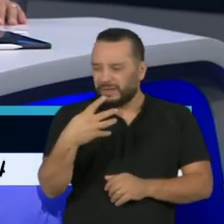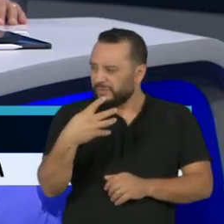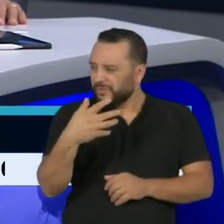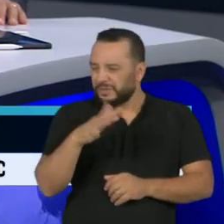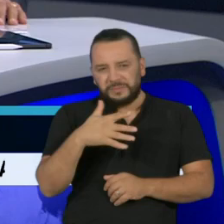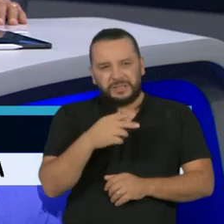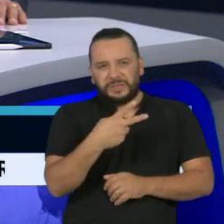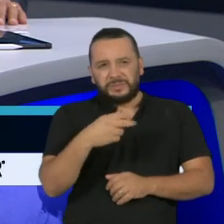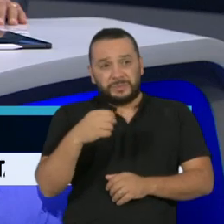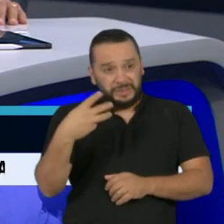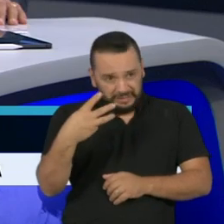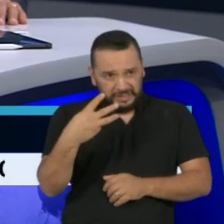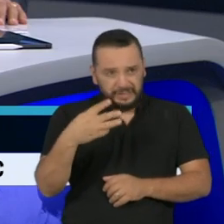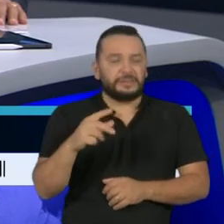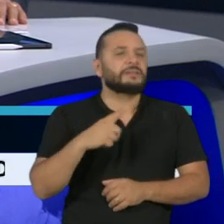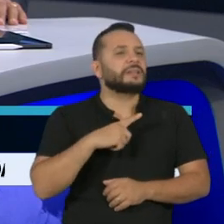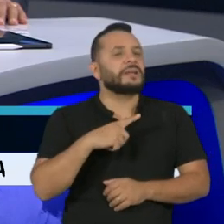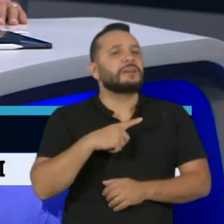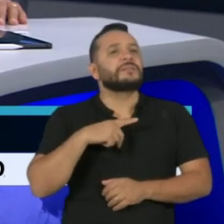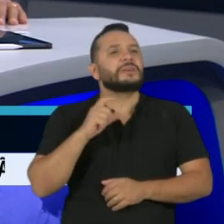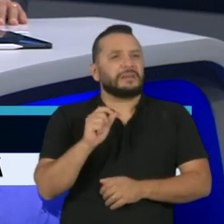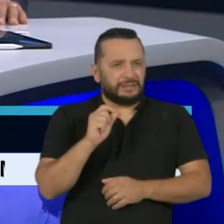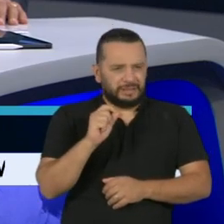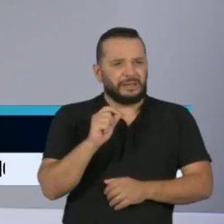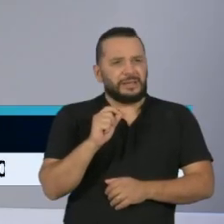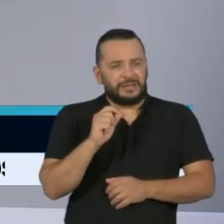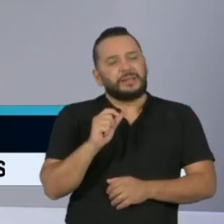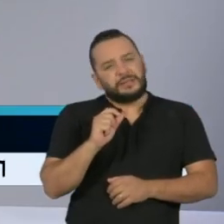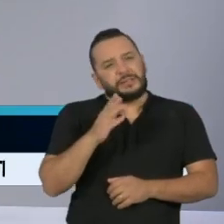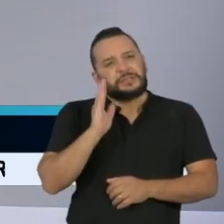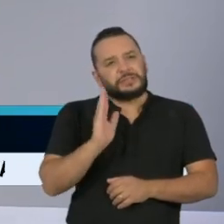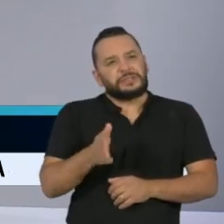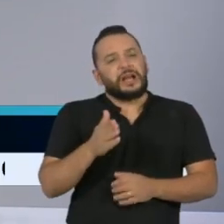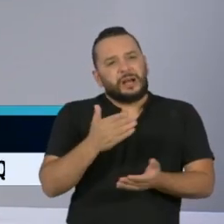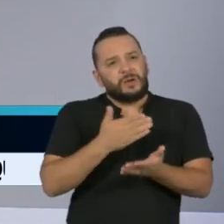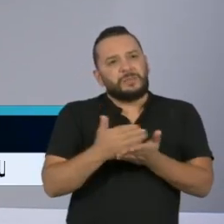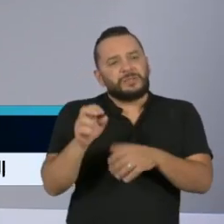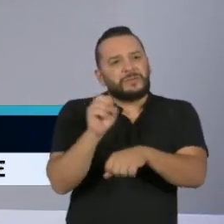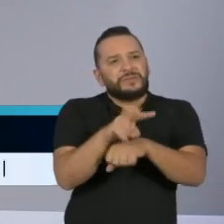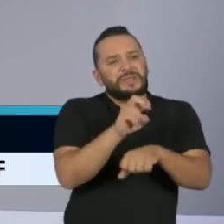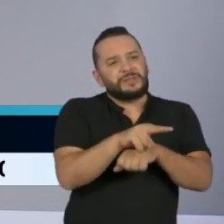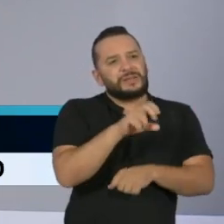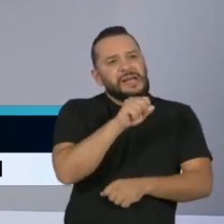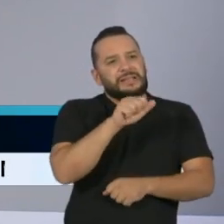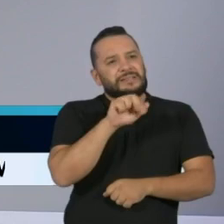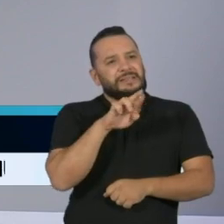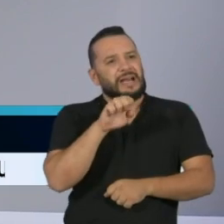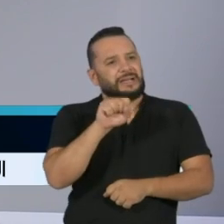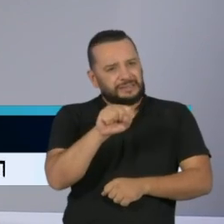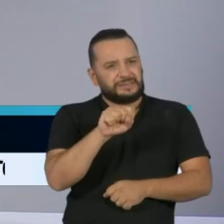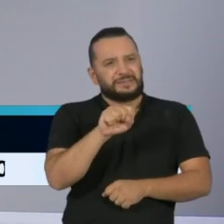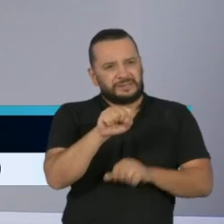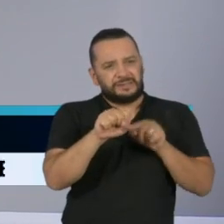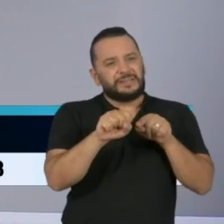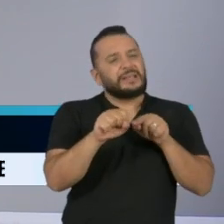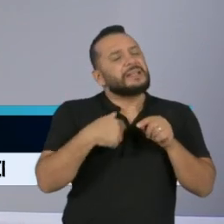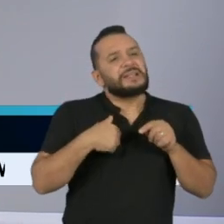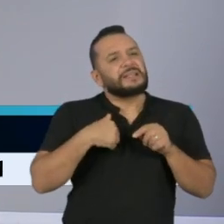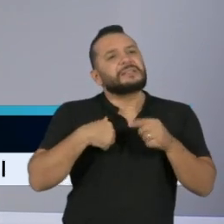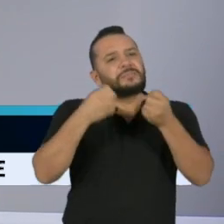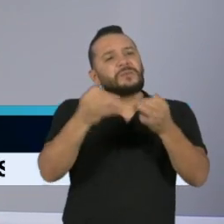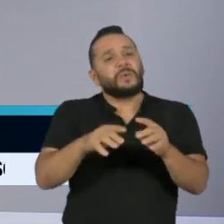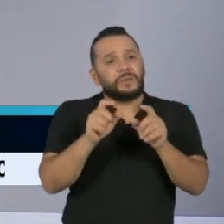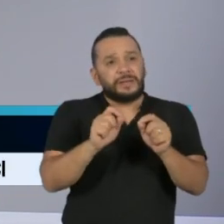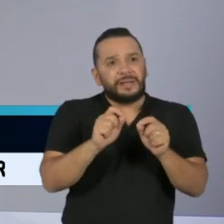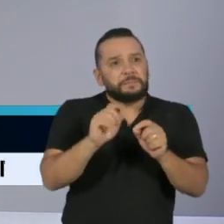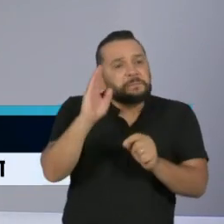2004, quando teve o primeiro incidente com o primeiro vírus de SARS, e ele fez um estudo interessantíssimo, mostrando que o fator que